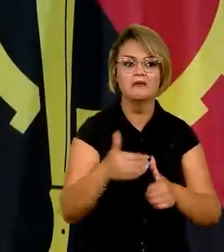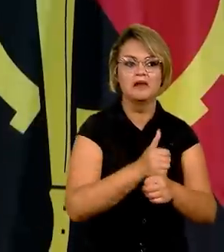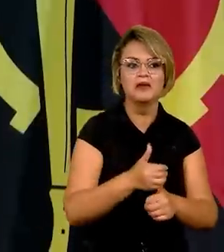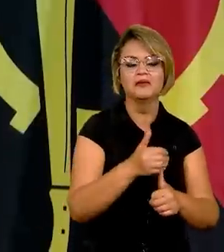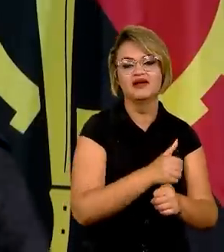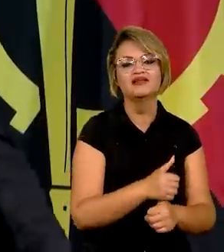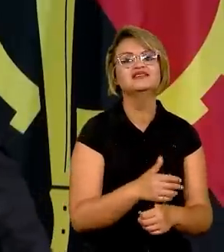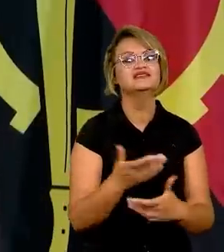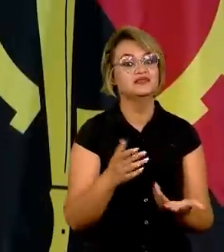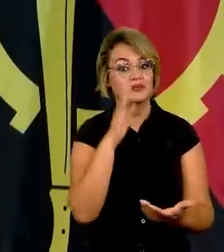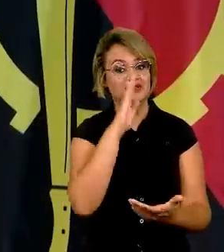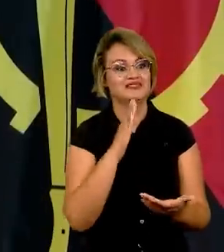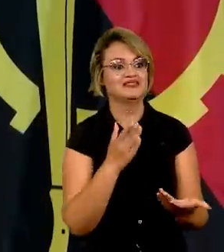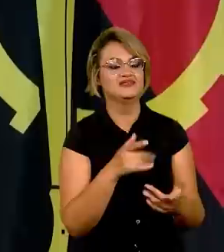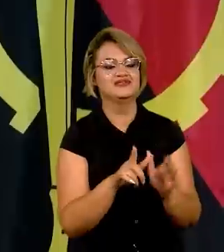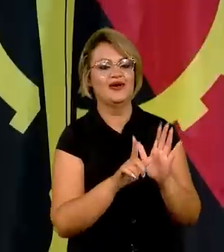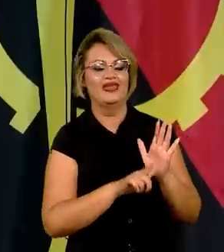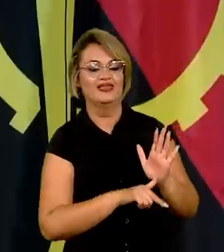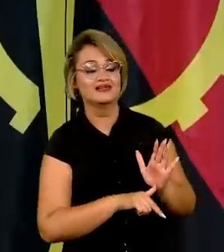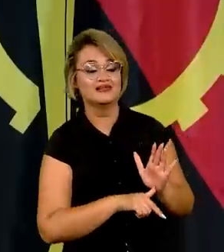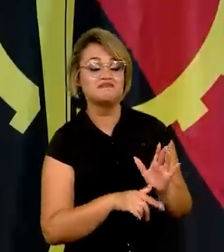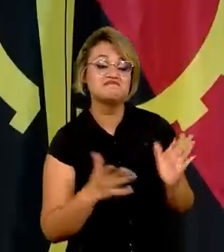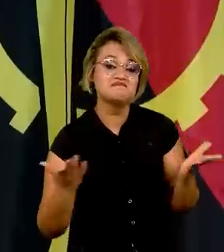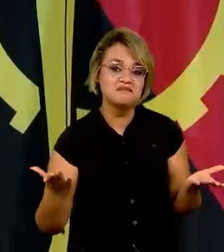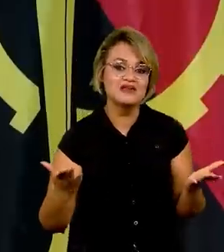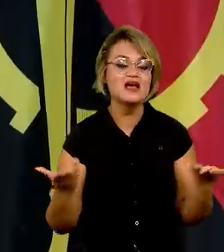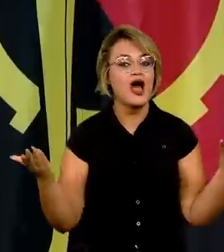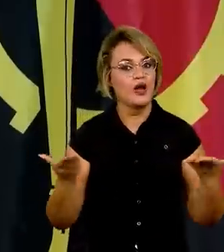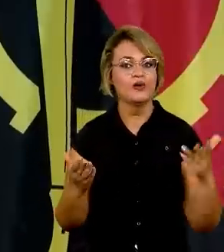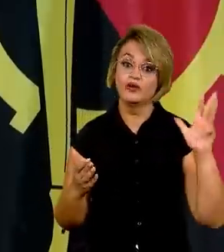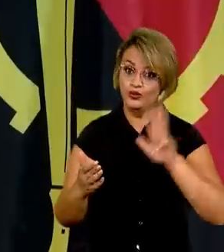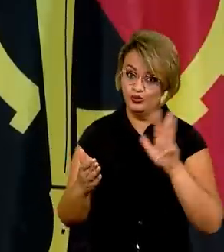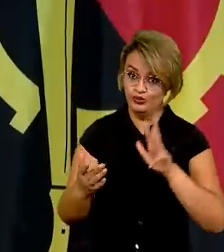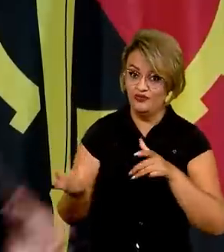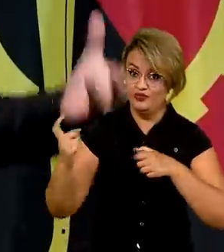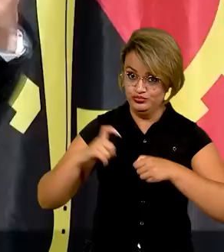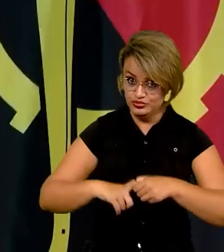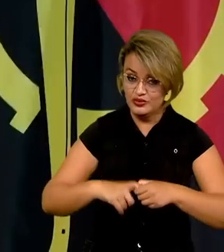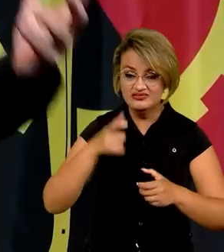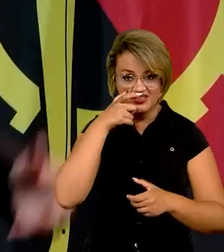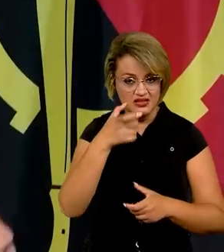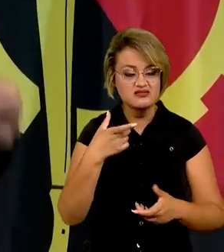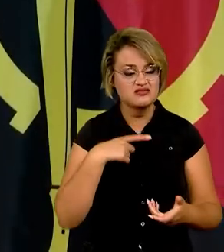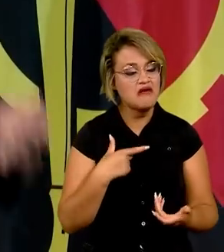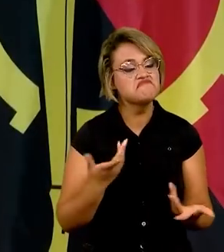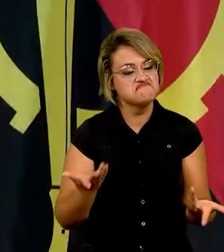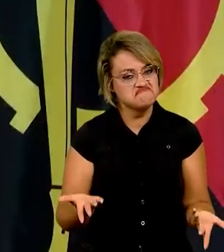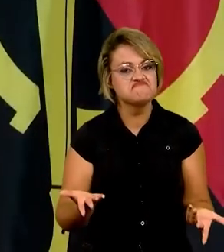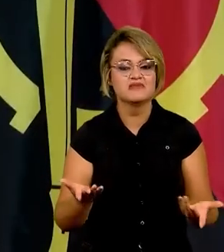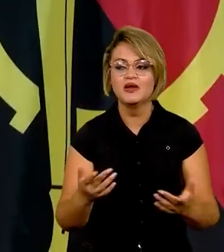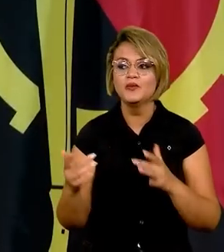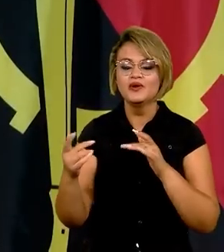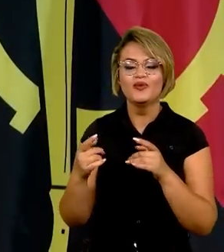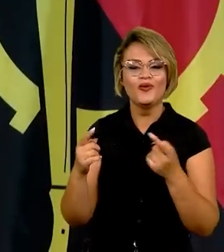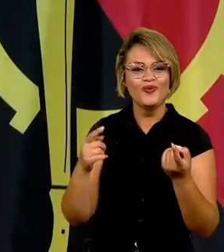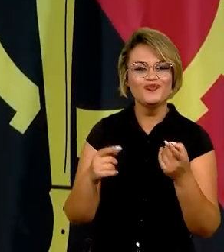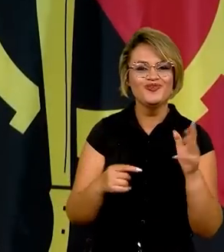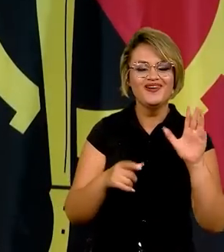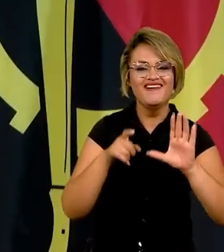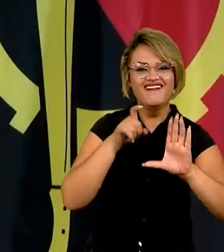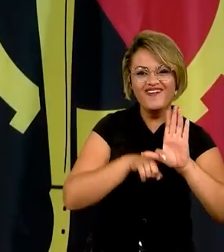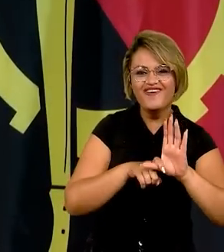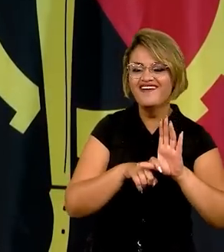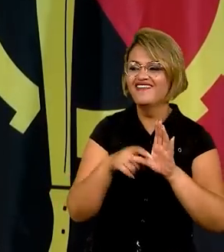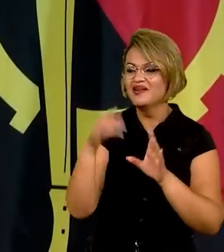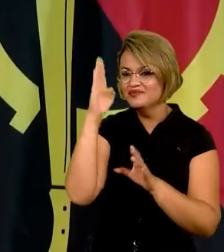espaço. Mas, com o presidente Lula de volta, com o Brasil de volta, certamente, pelas afinidades que tem o compromisso histórico, o